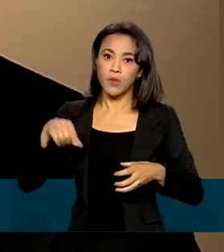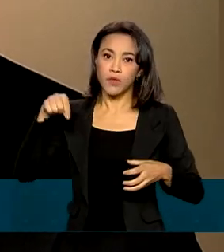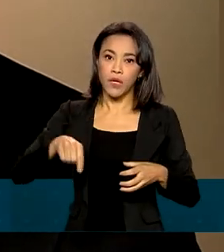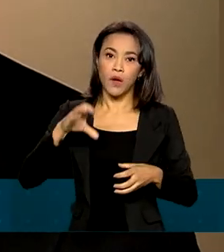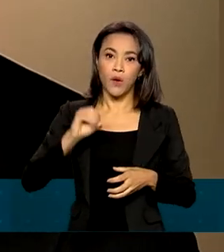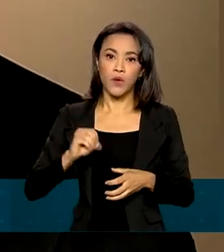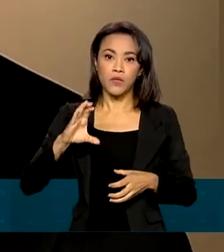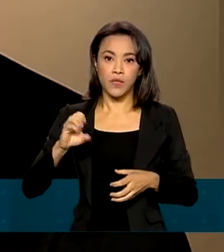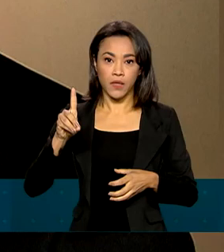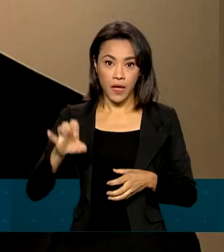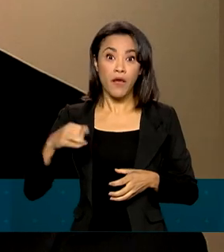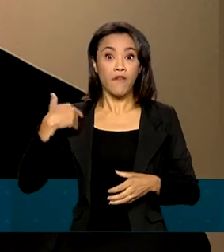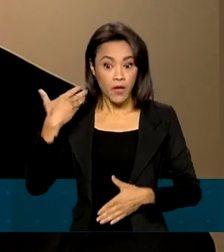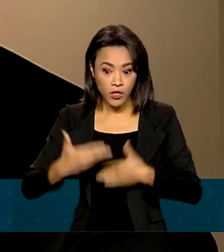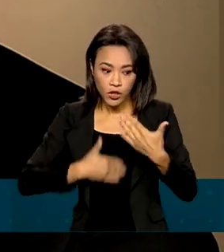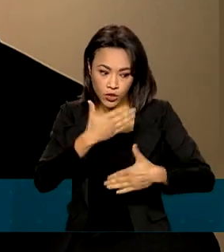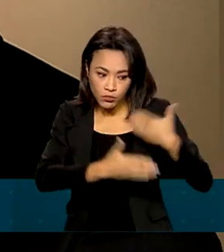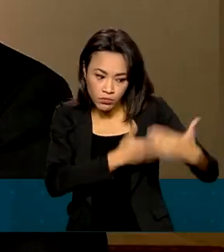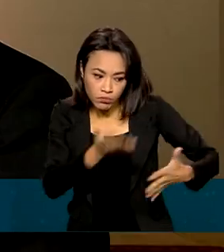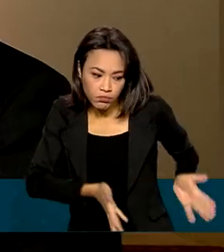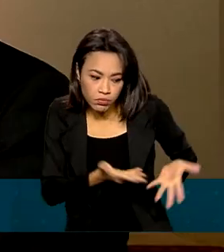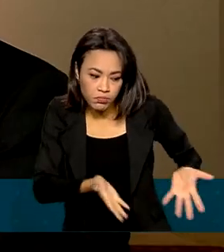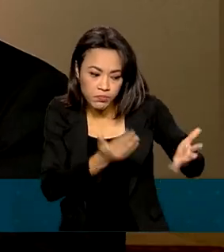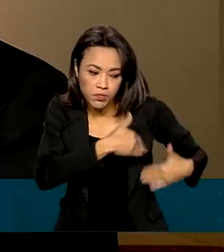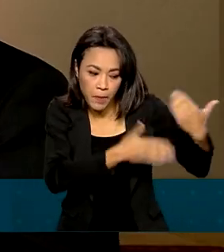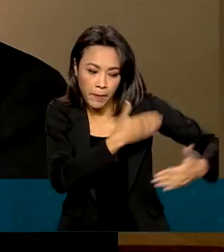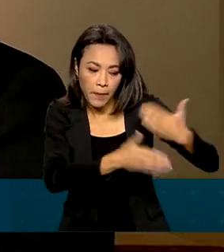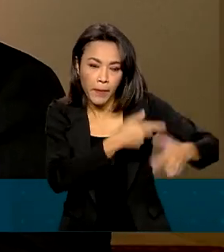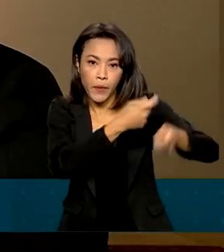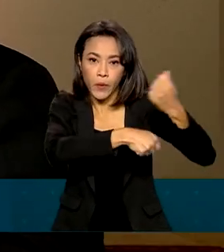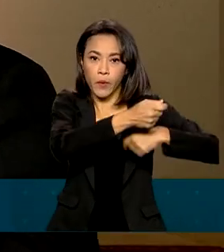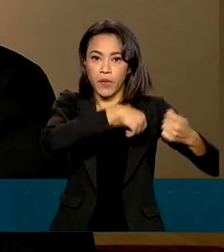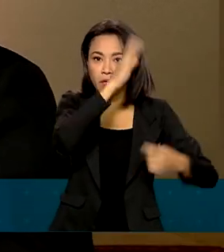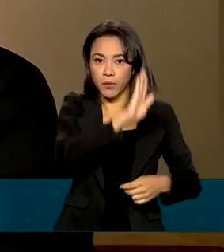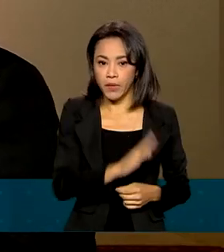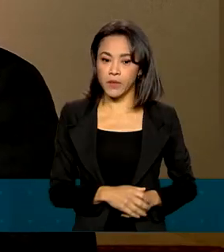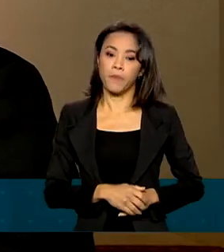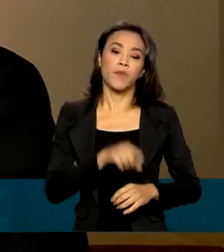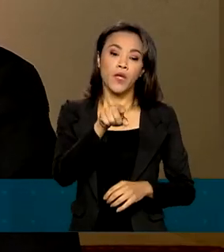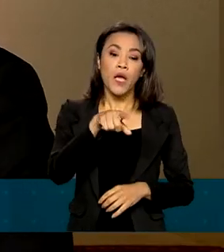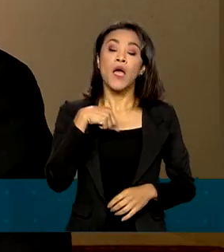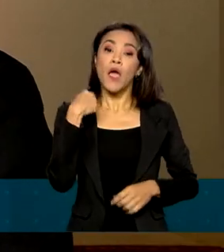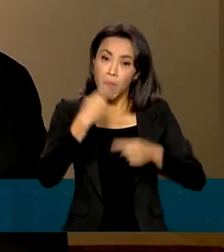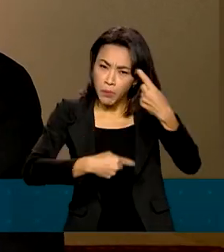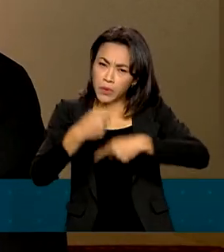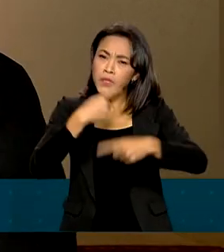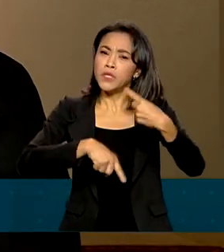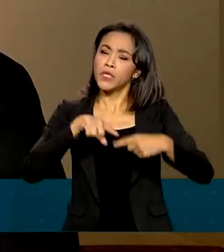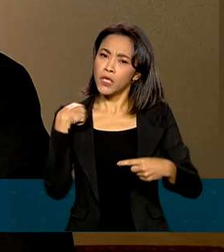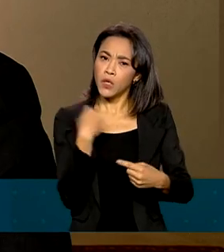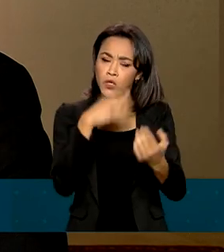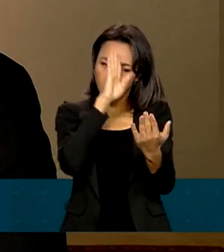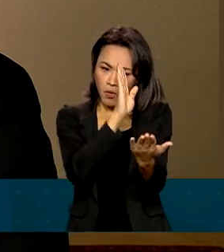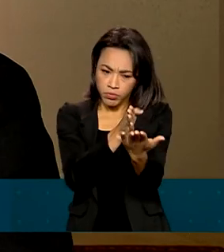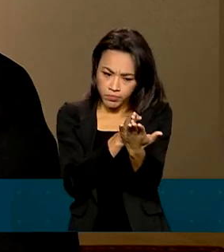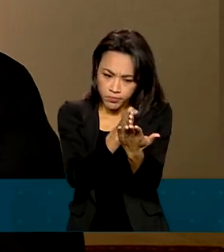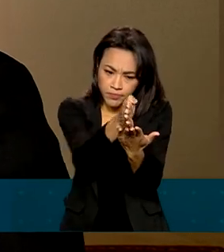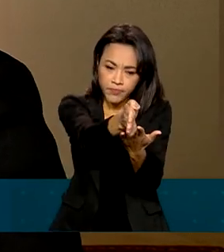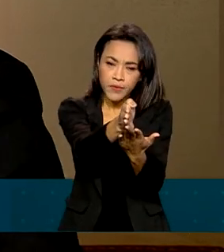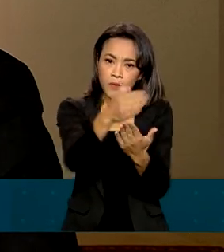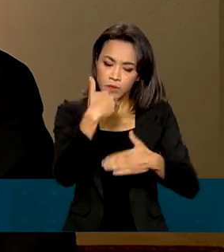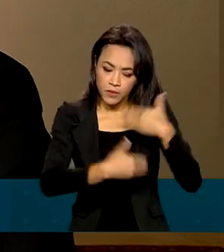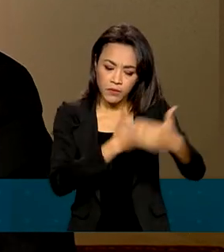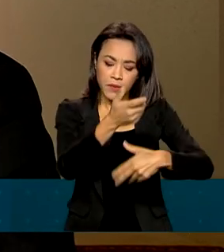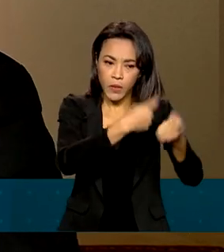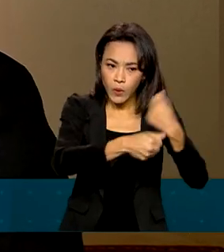estimular o crescimento econômico do país. É uma política que nós estamos seguindo com bastante ímpeto na direção justamente disso. Crescimento econômico,